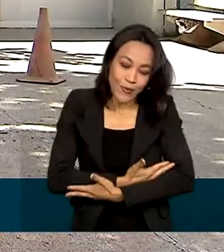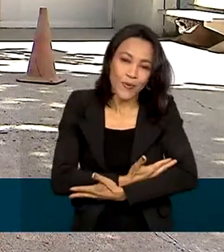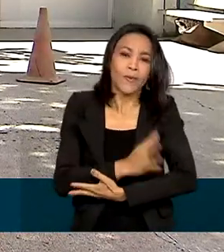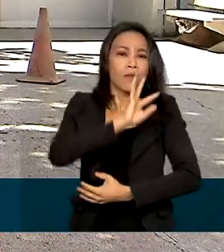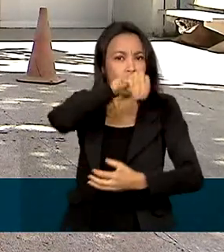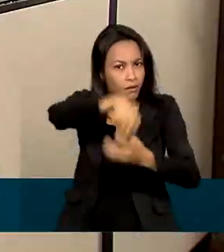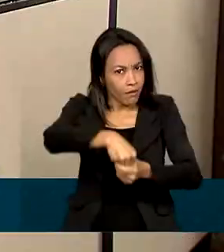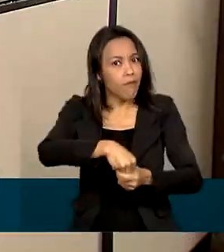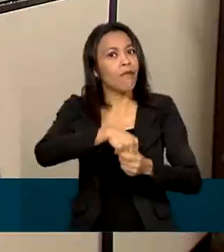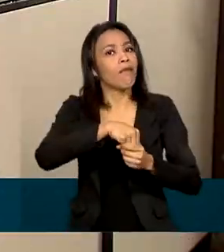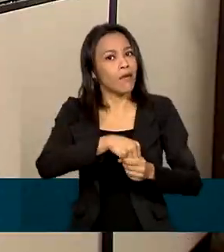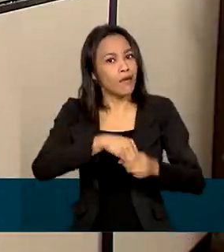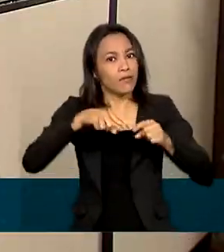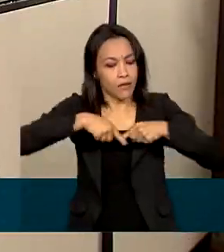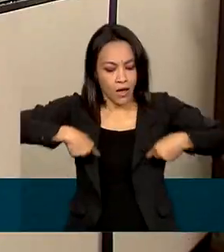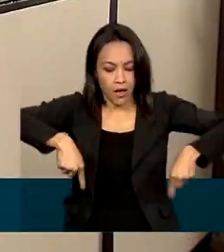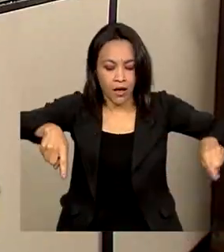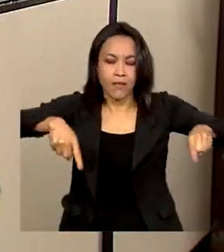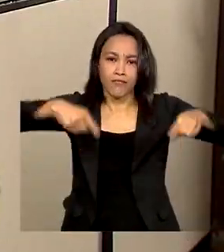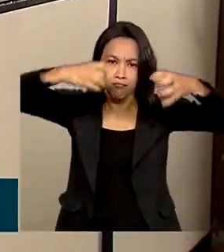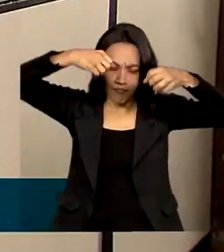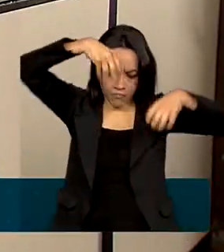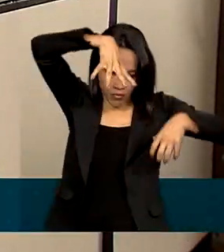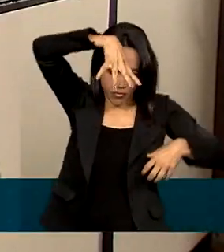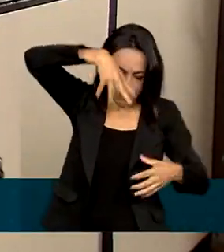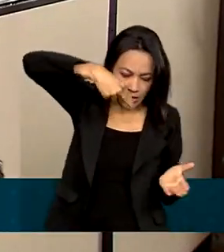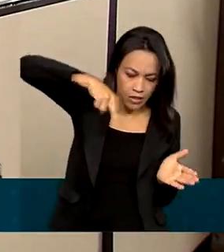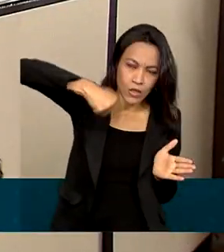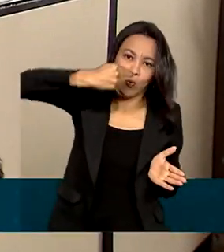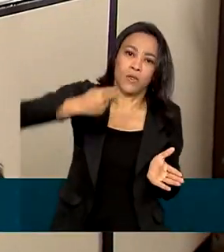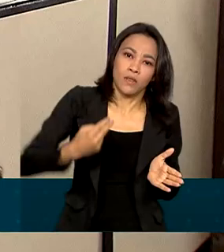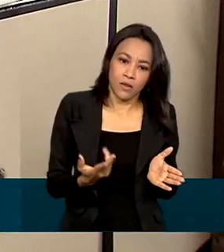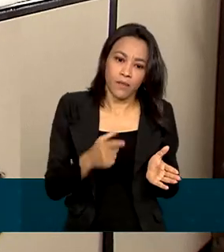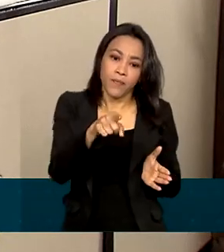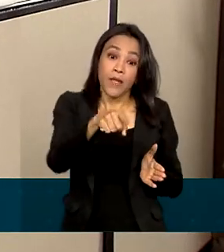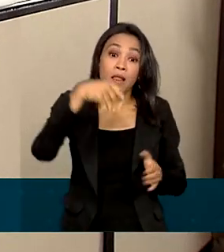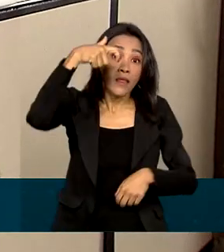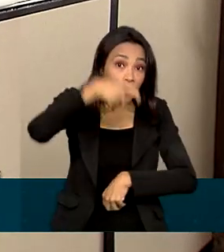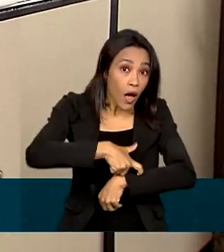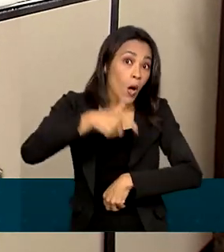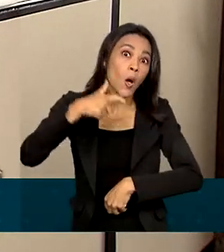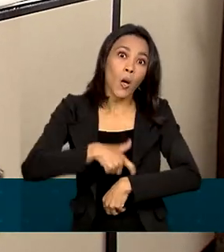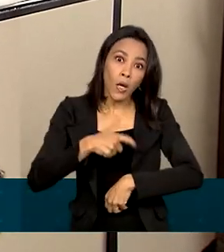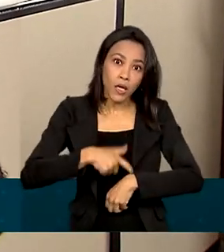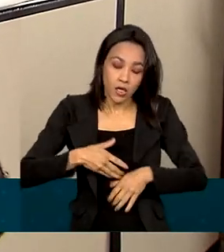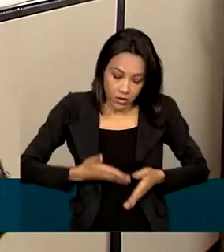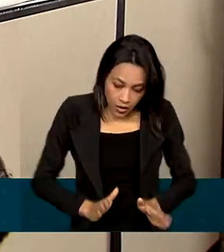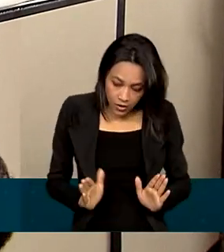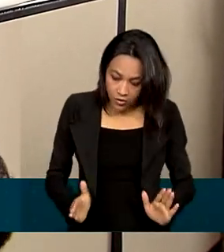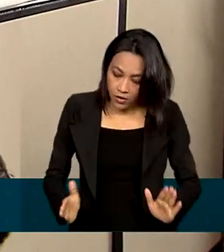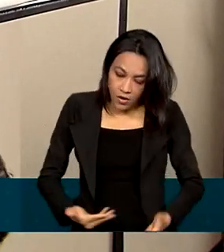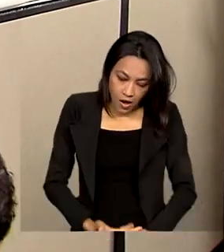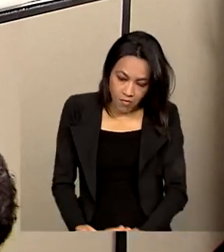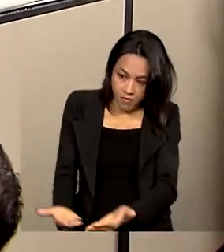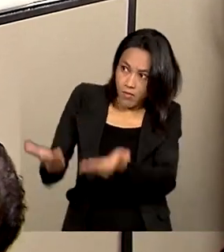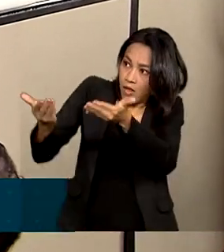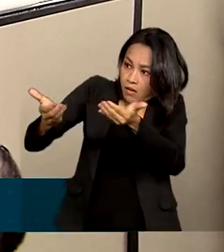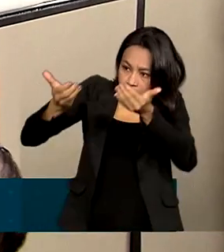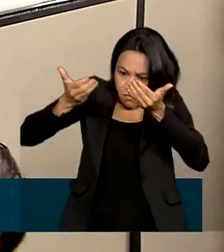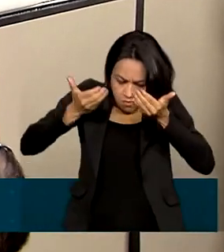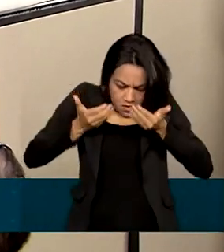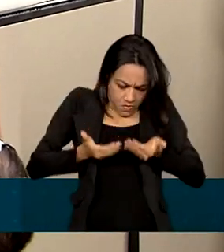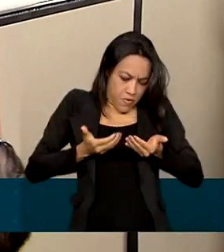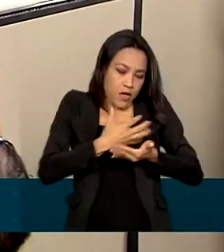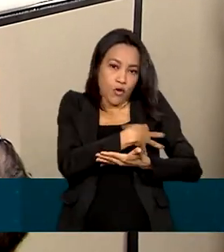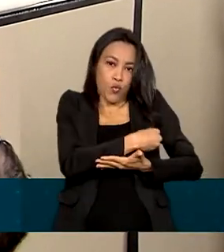do centro cirúrgico. Assim que eu saí da cesárea, na maca mesmo eles já colocaram a bebê em cima de mim e ela já começou a